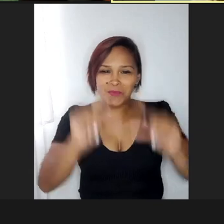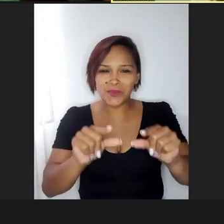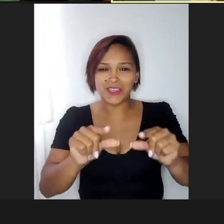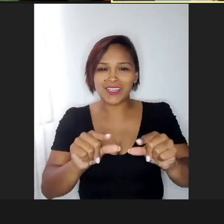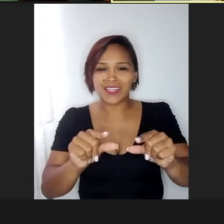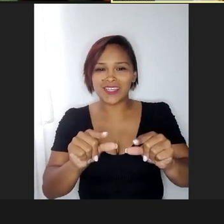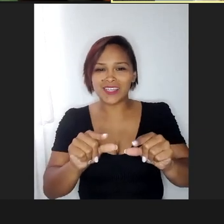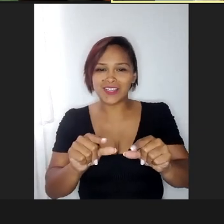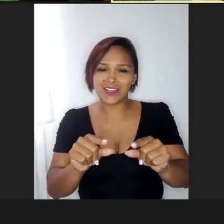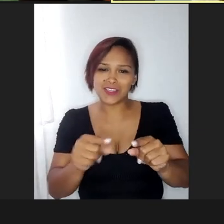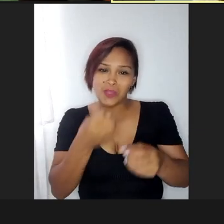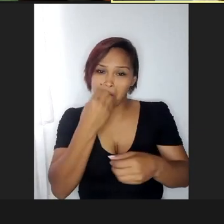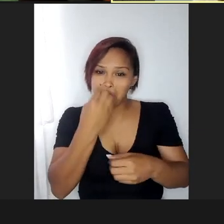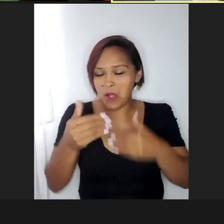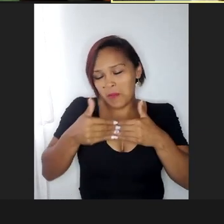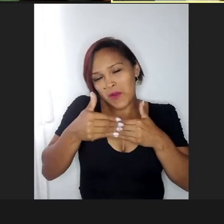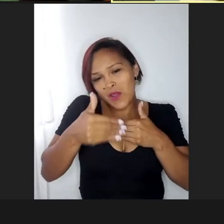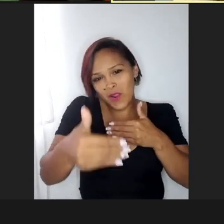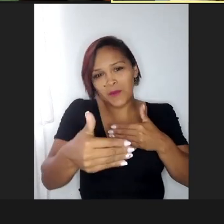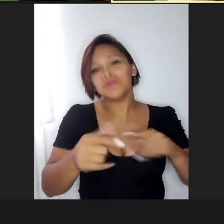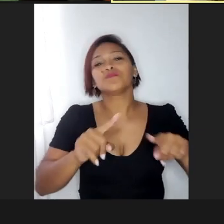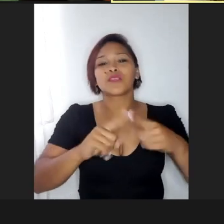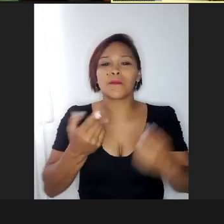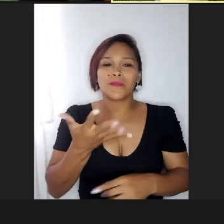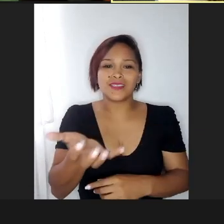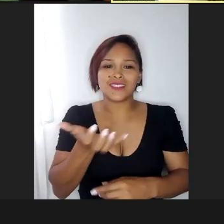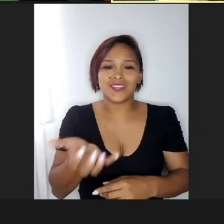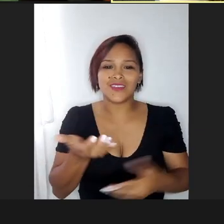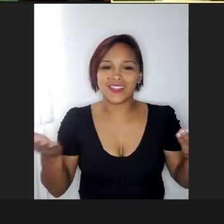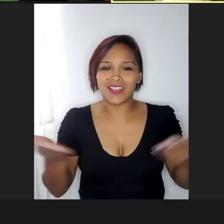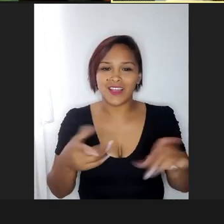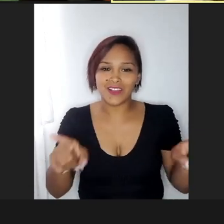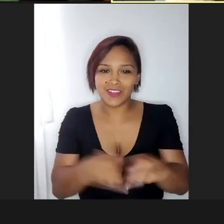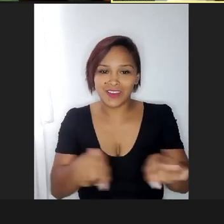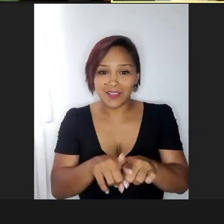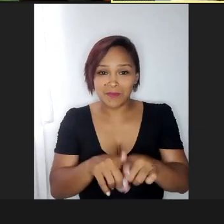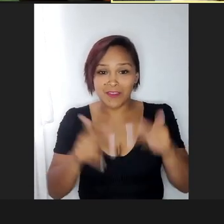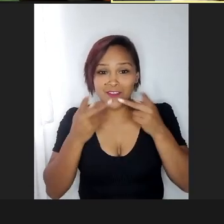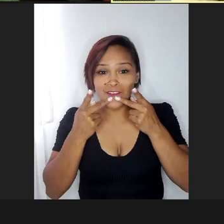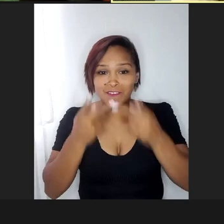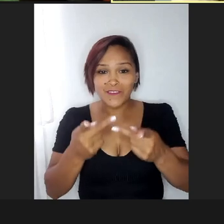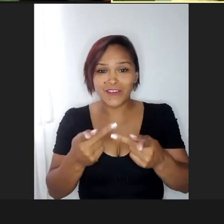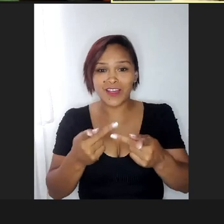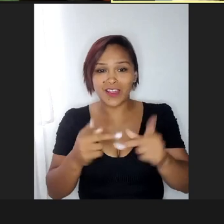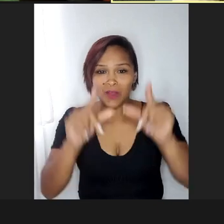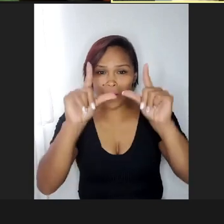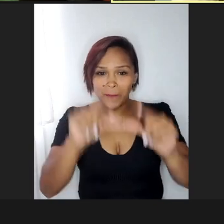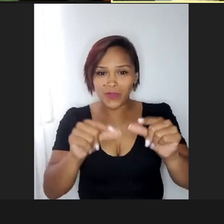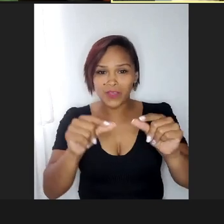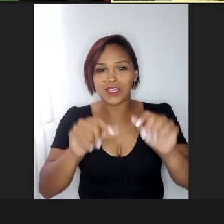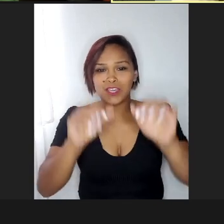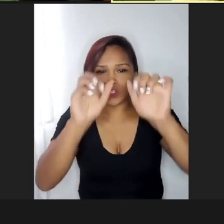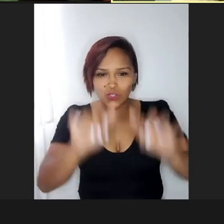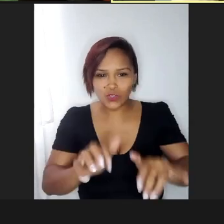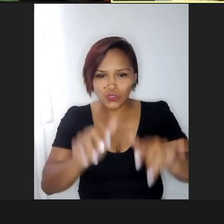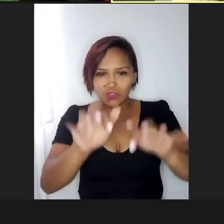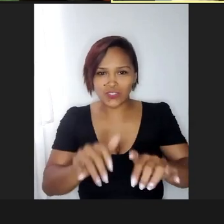prolonguei muito, mas eu queria agora também fazer, falar aqui um pouquinho dos comentários do chat,